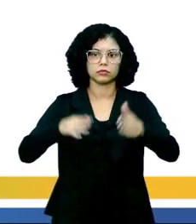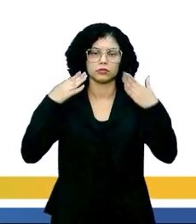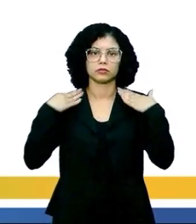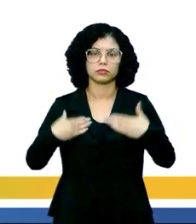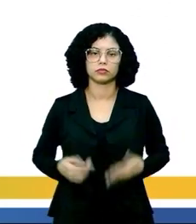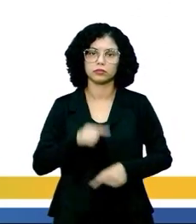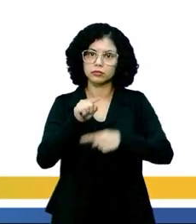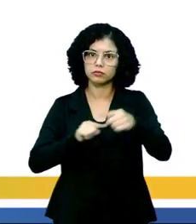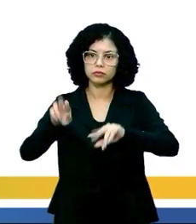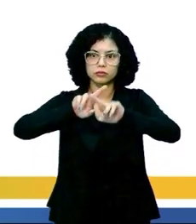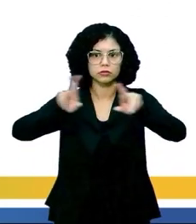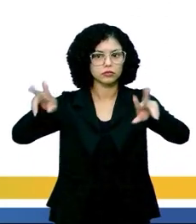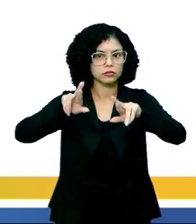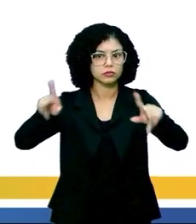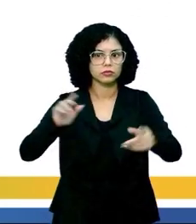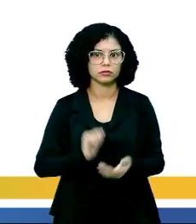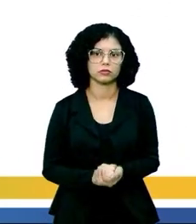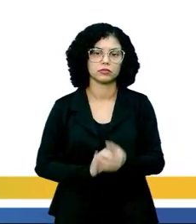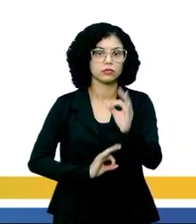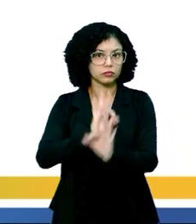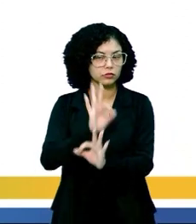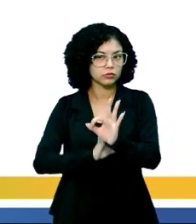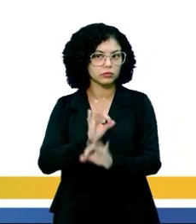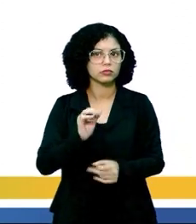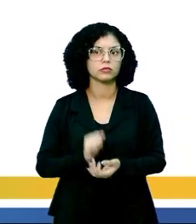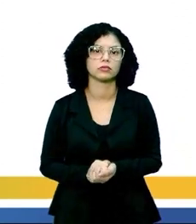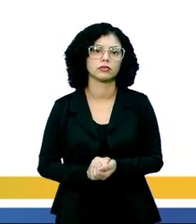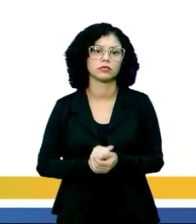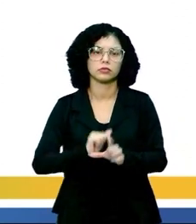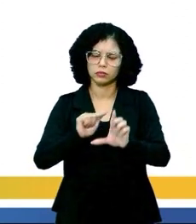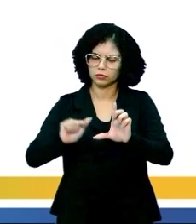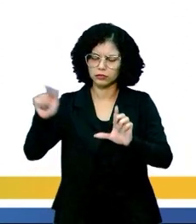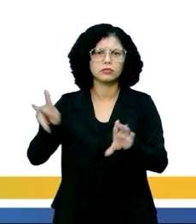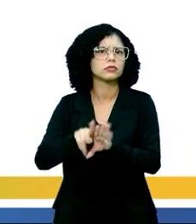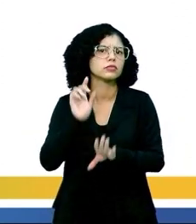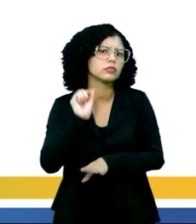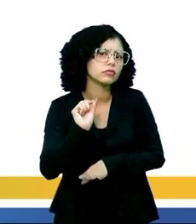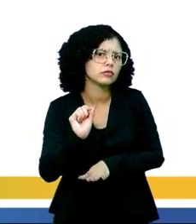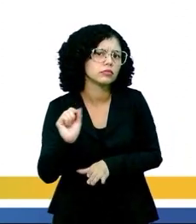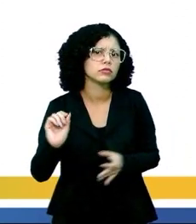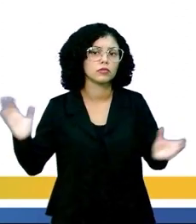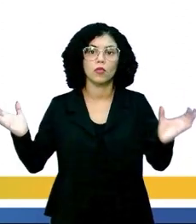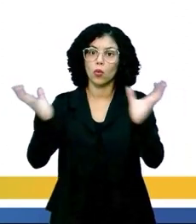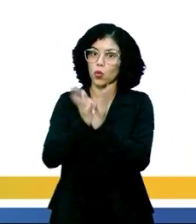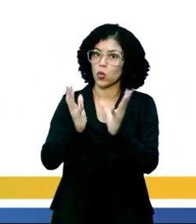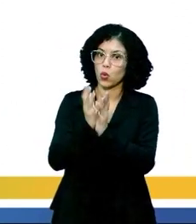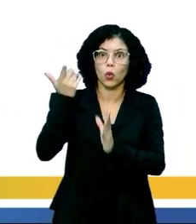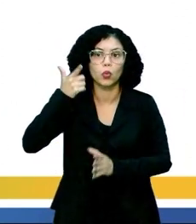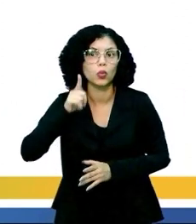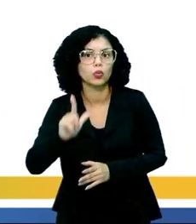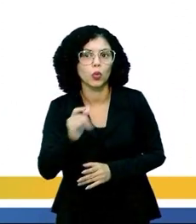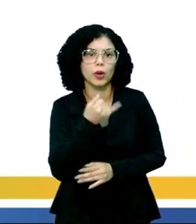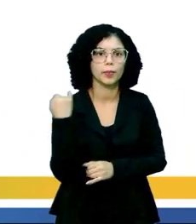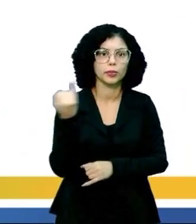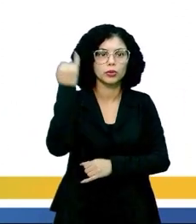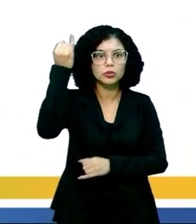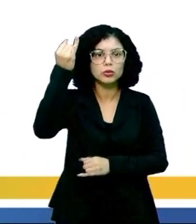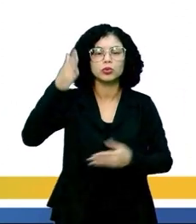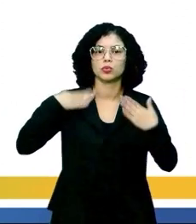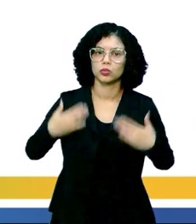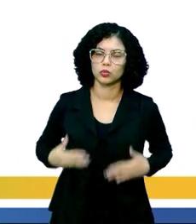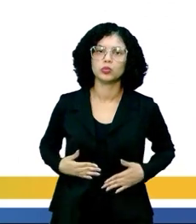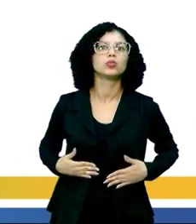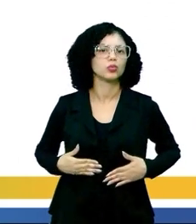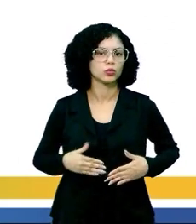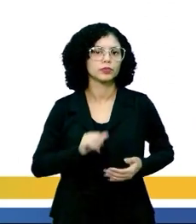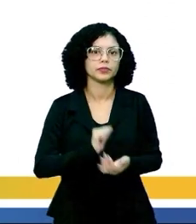ele foi dividido em diferentes níveis de organização. E esses níveis, quando em conjunto, garantem o ideal funcionamento